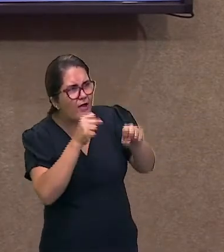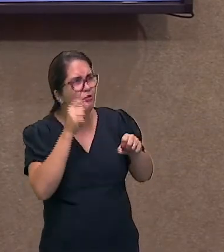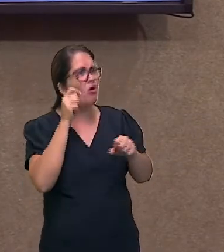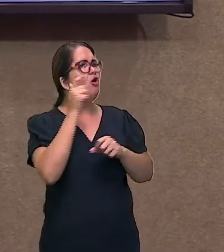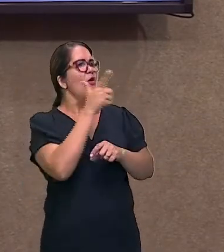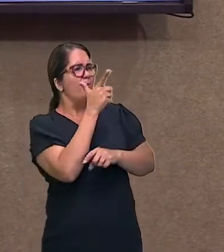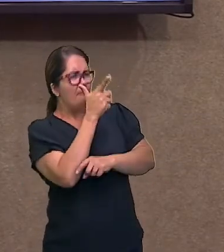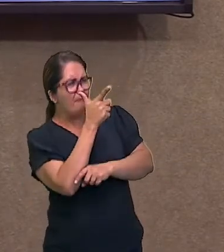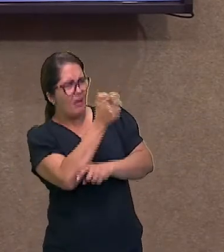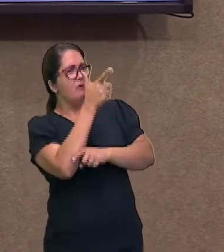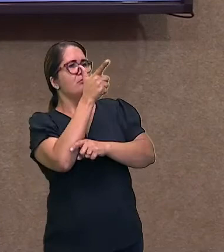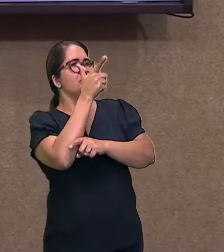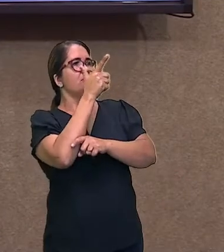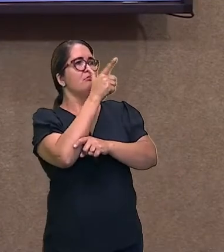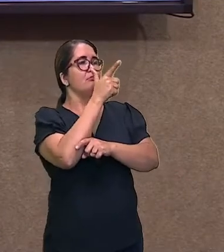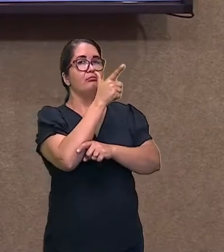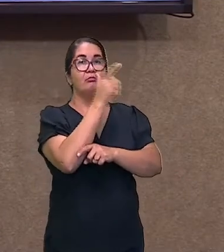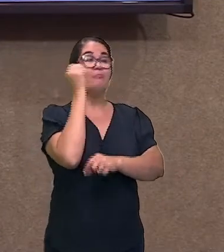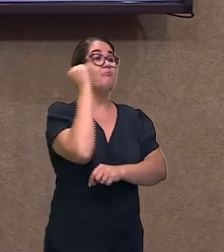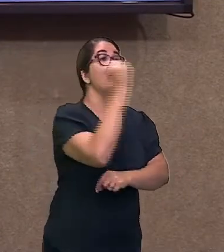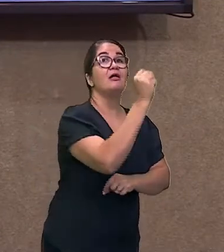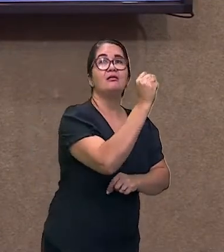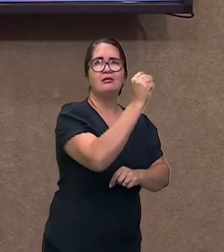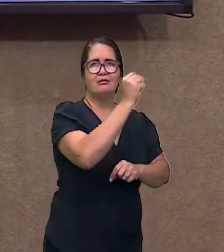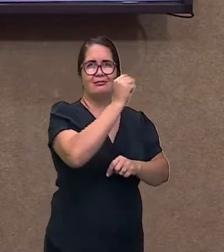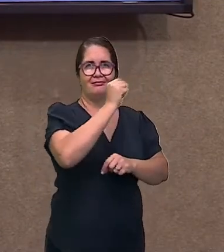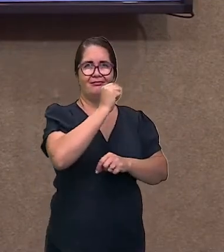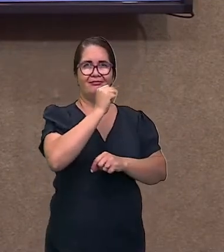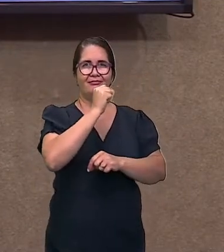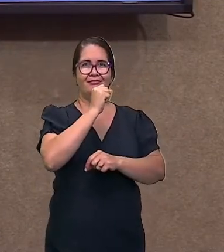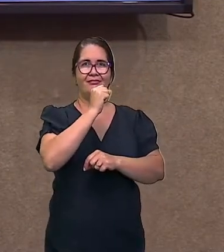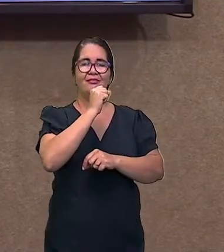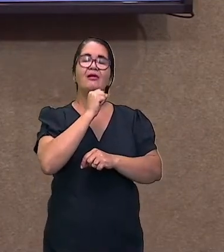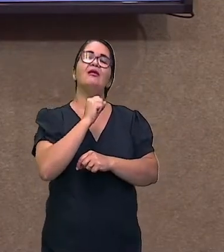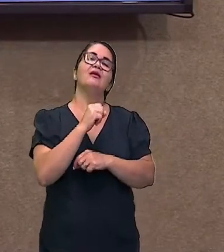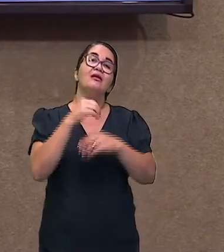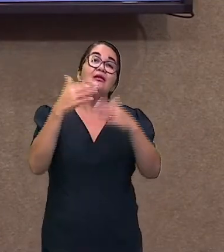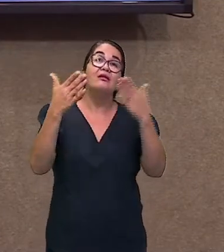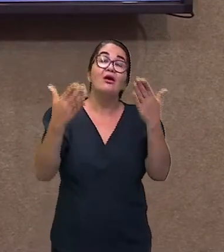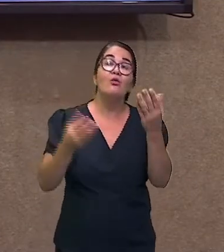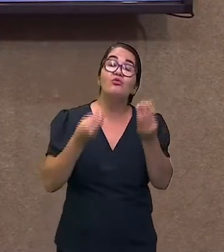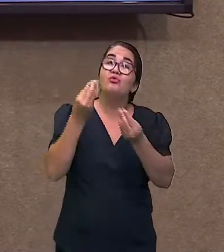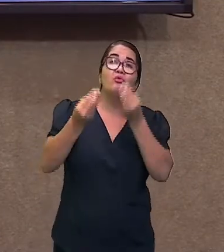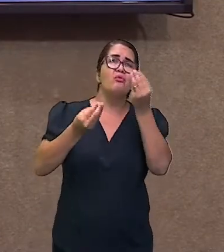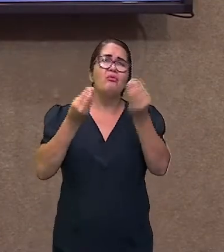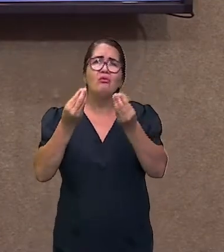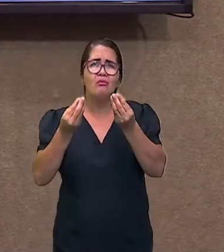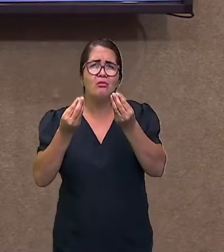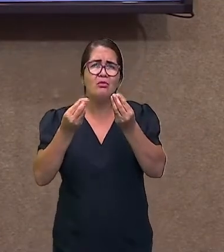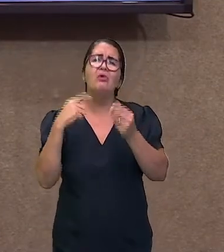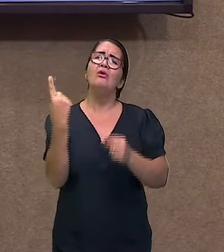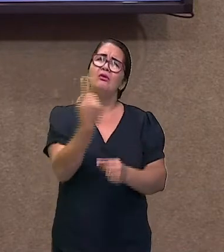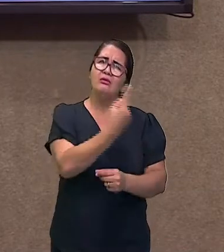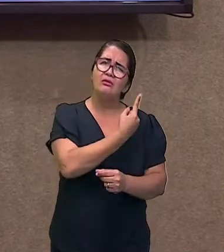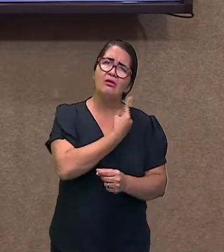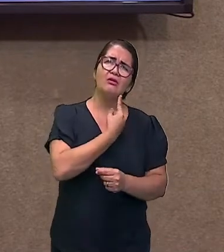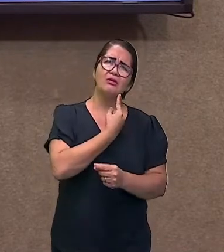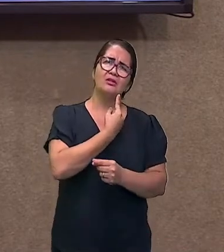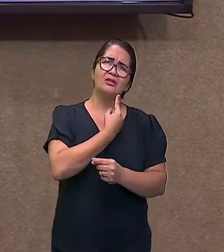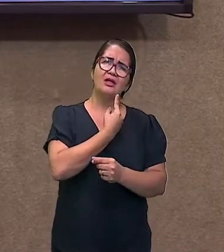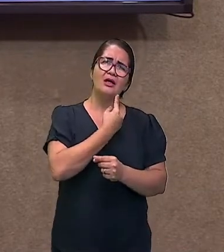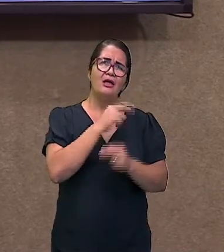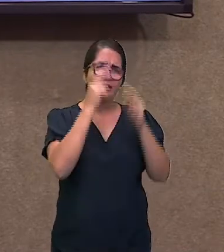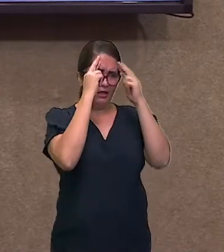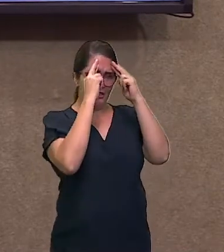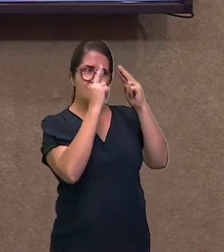vê-la tombando. Então, a gente tem que parar para pensar até que ponto a gente está conseguindo interagir com